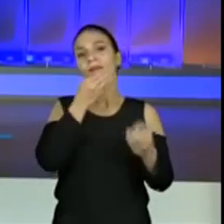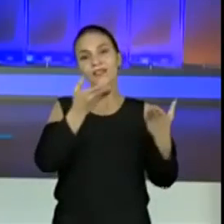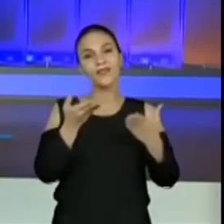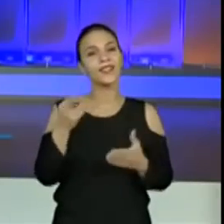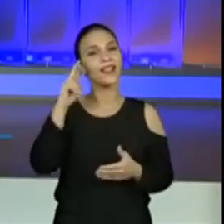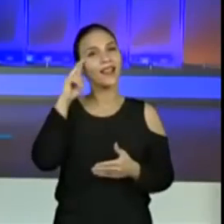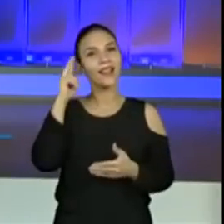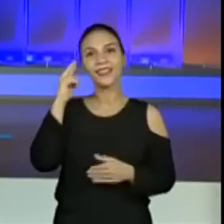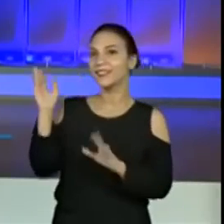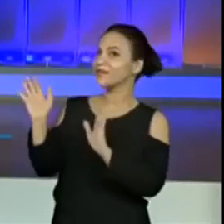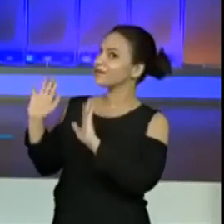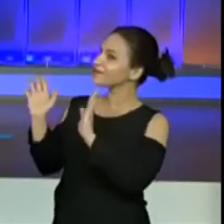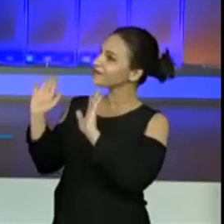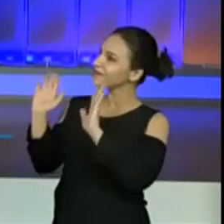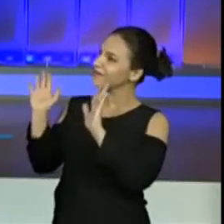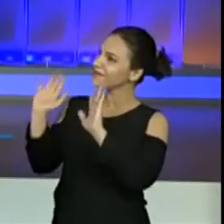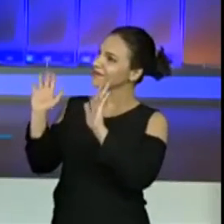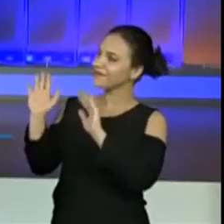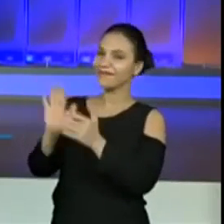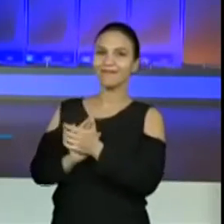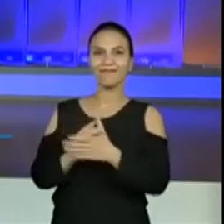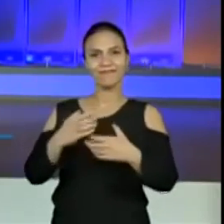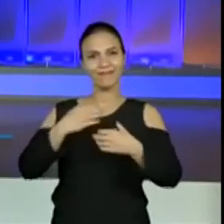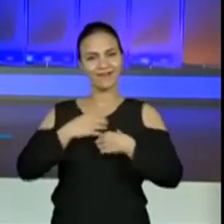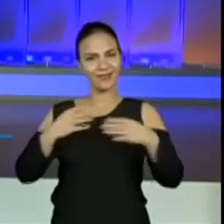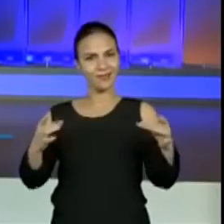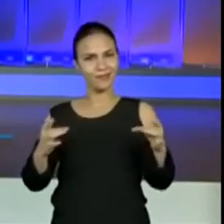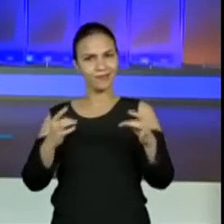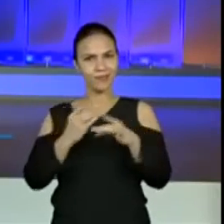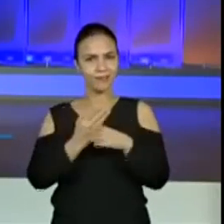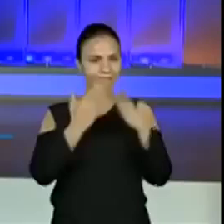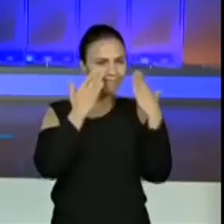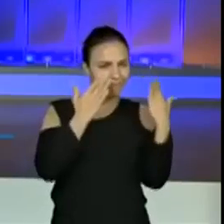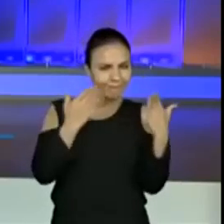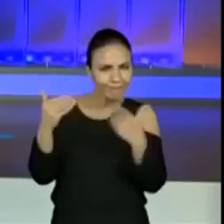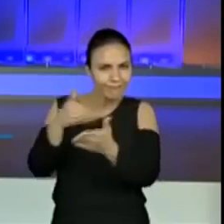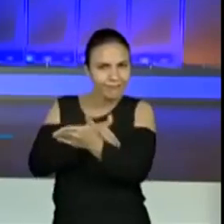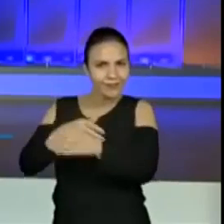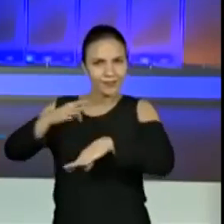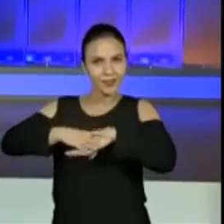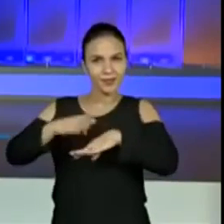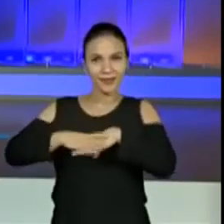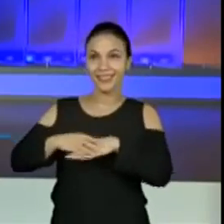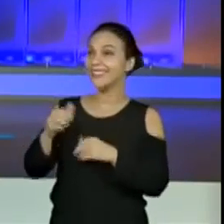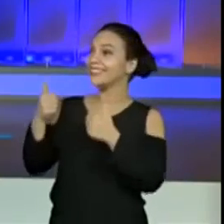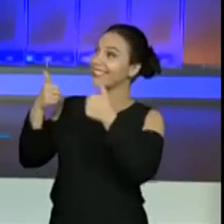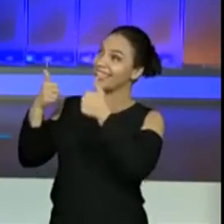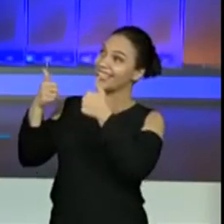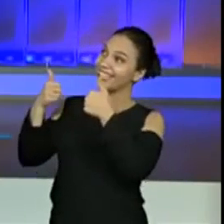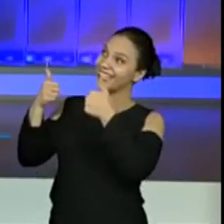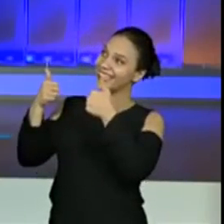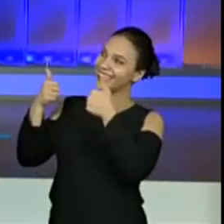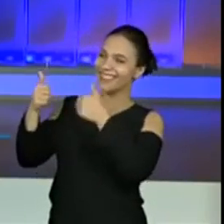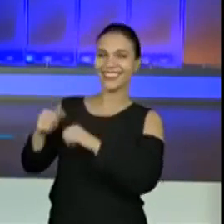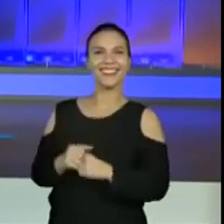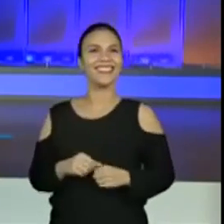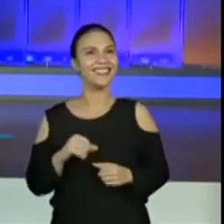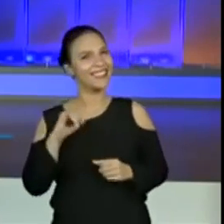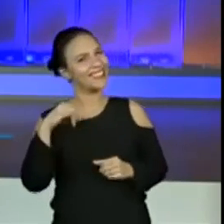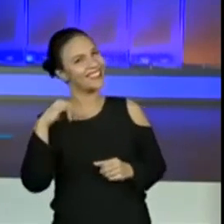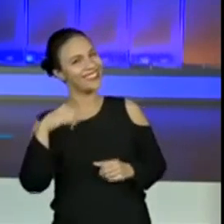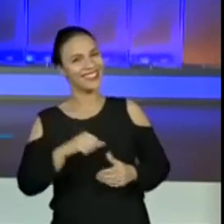Olá, Raíssa! Preparada para desvendar os mistérios da matemática? Sim,